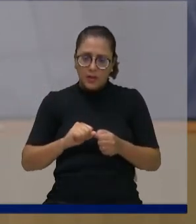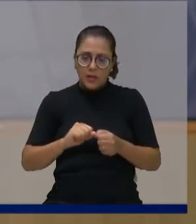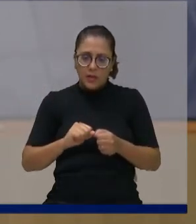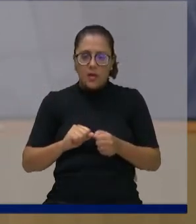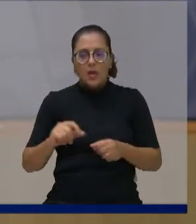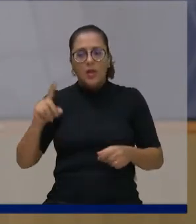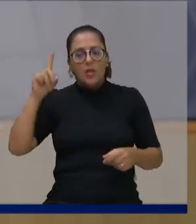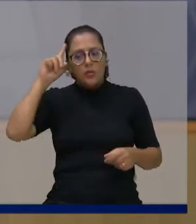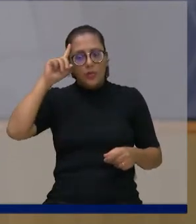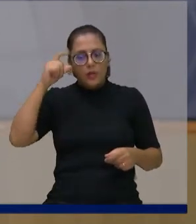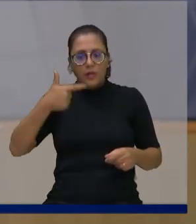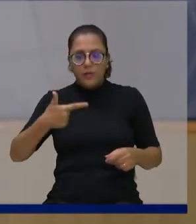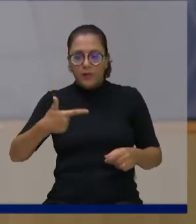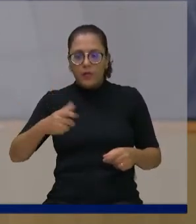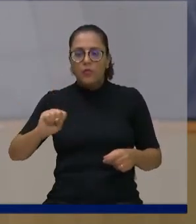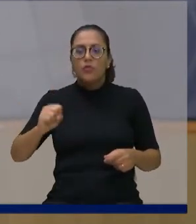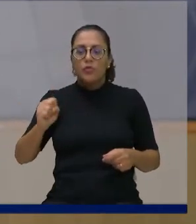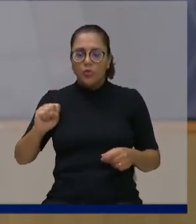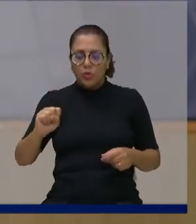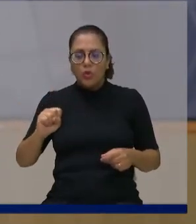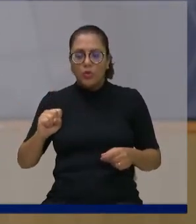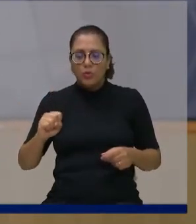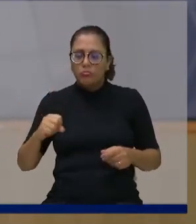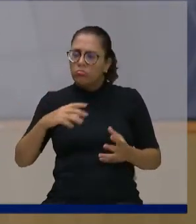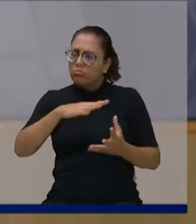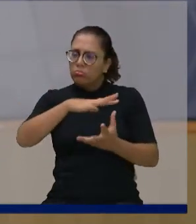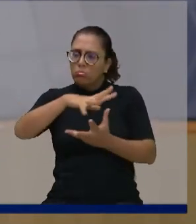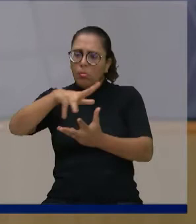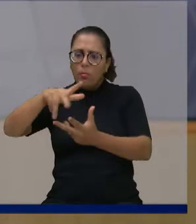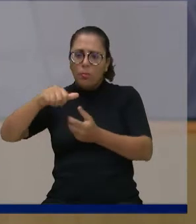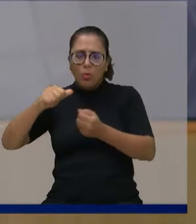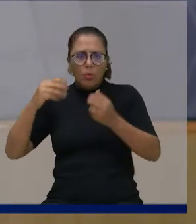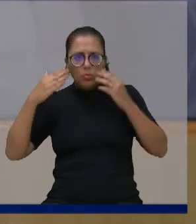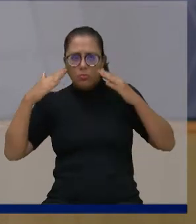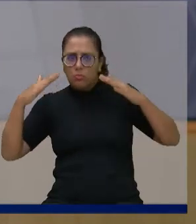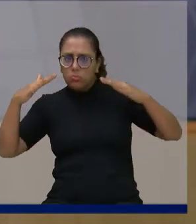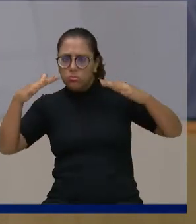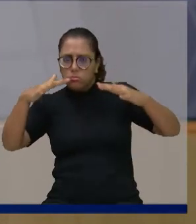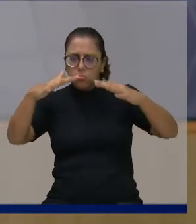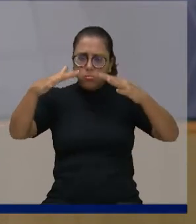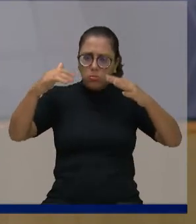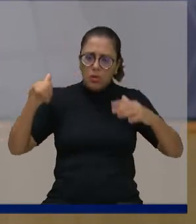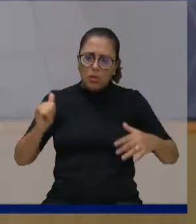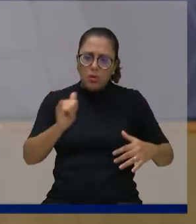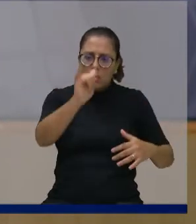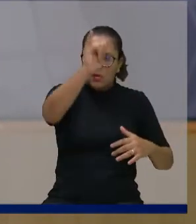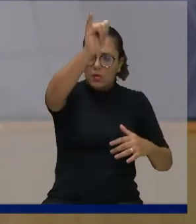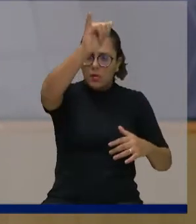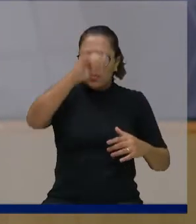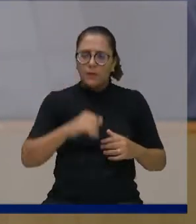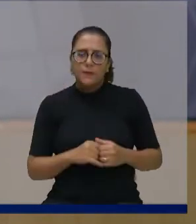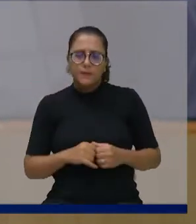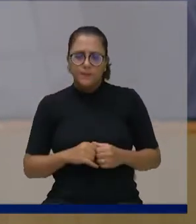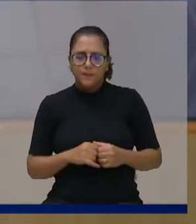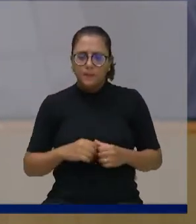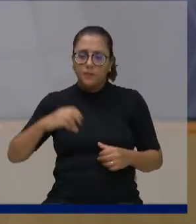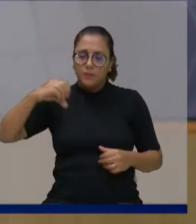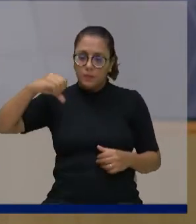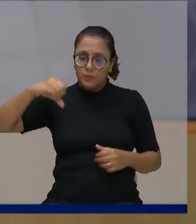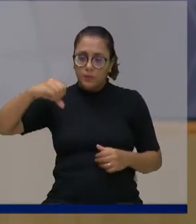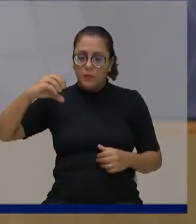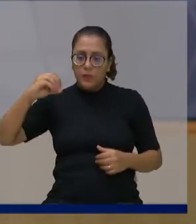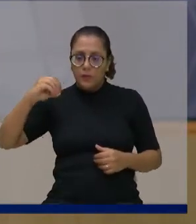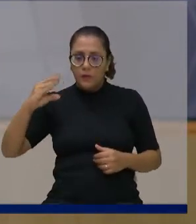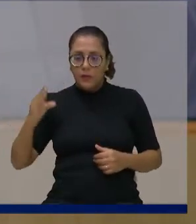lançado. Inclusive, para os colegas vereadores, 90% desses equipamentos